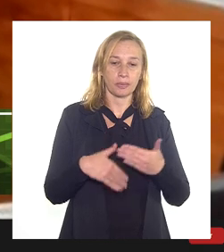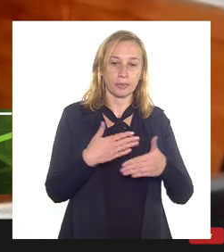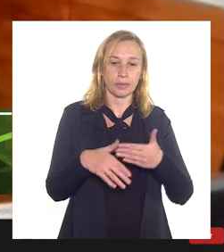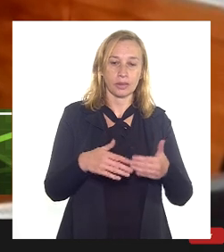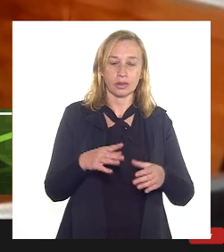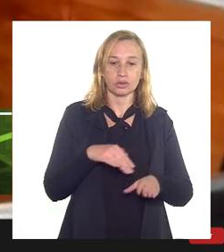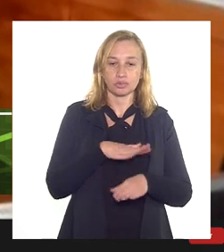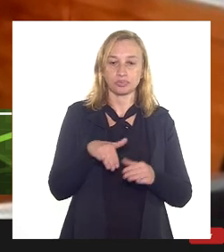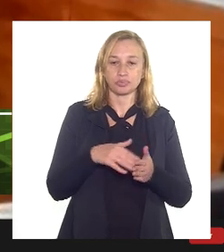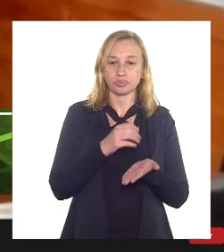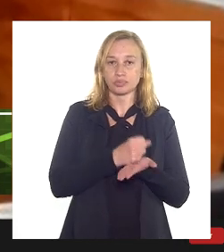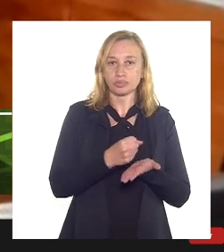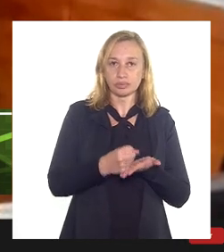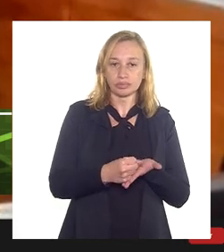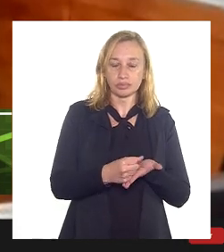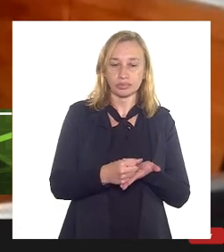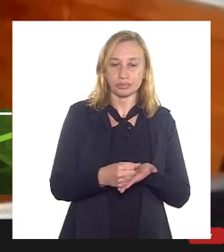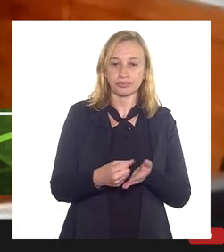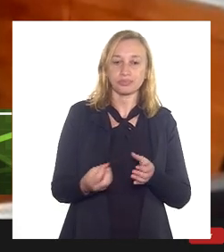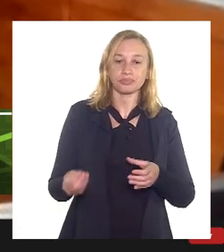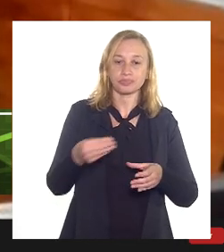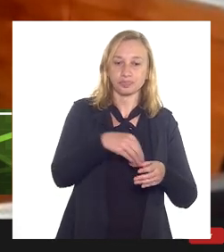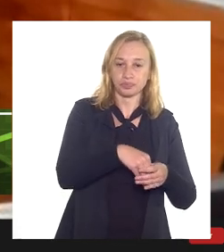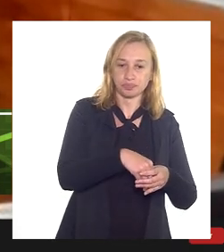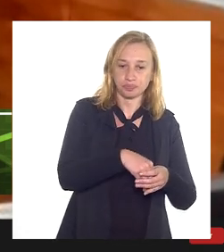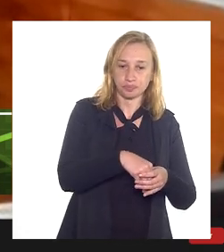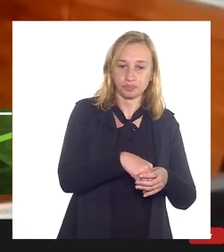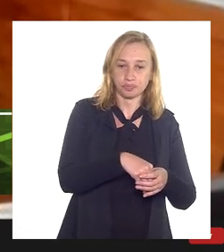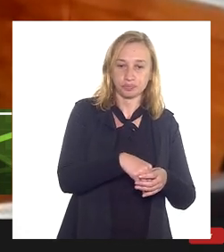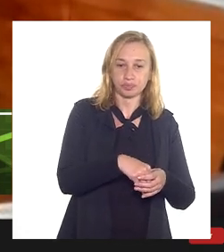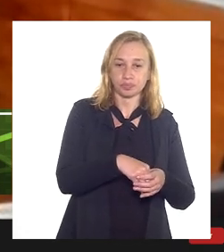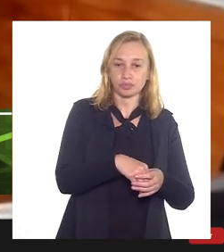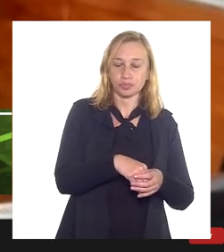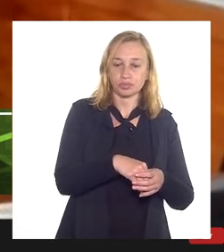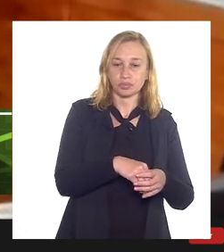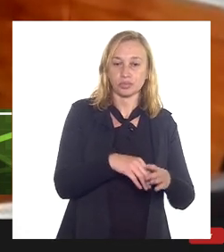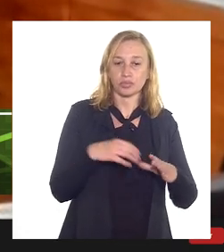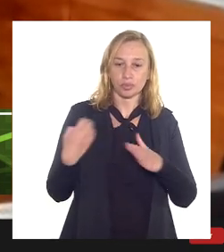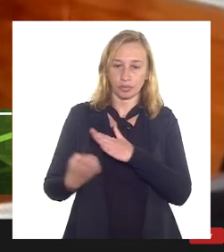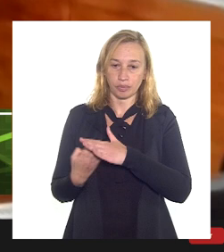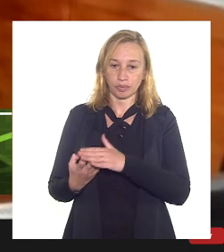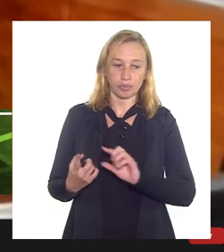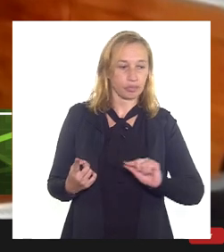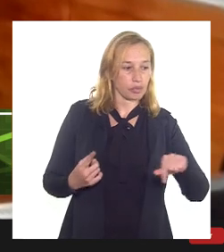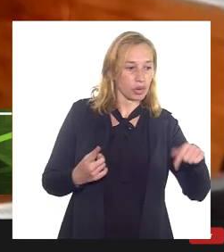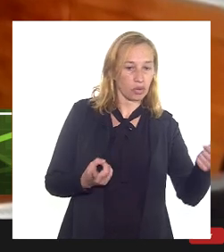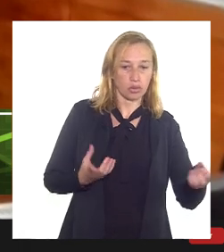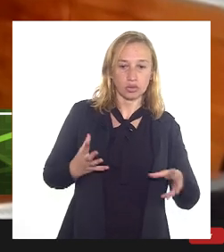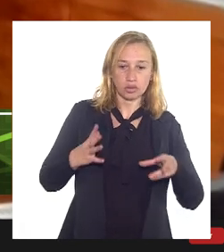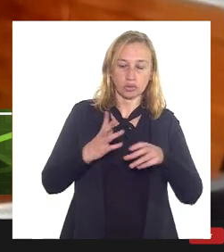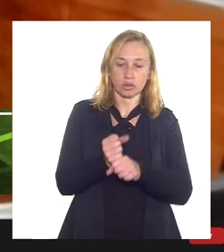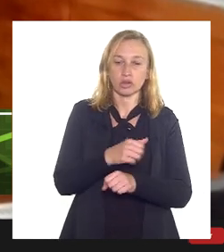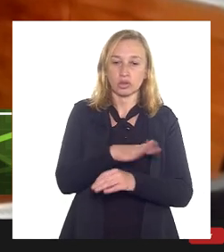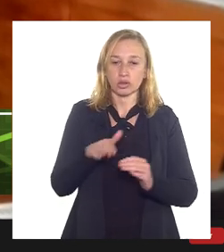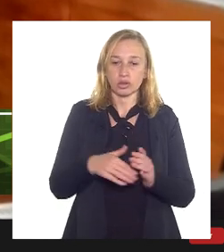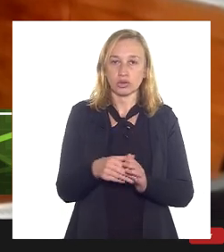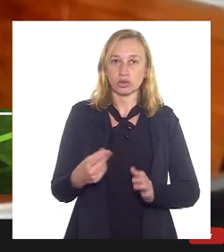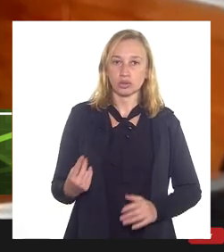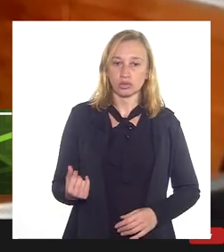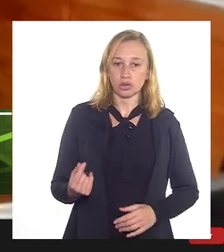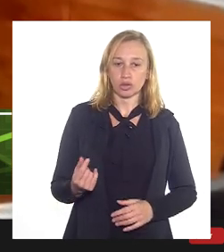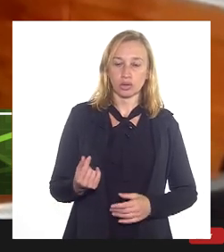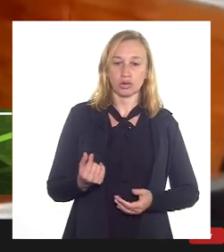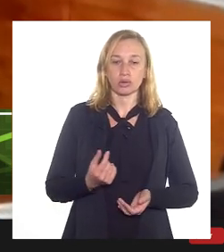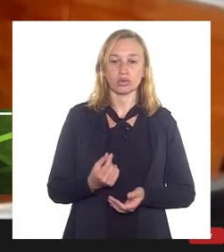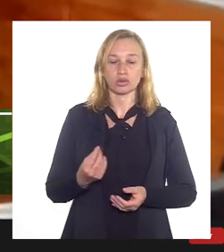todo o contrato, incluindo o que foi decidido de uma empresa para outra. gente vai fazer o somatório de todo esse valor que foi provisionado ao longo